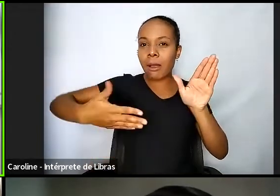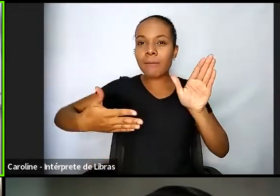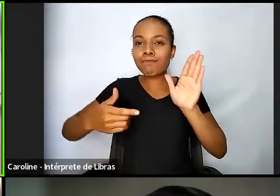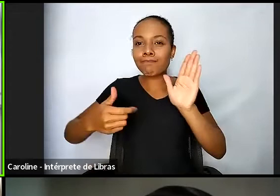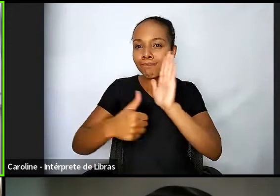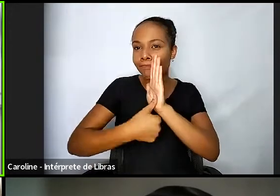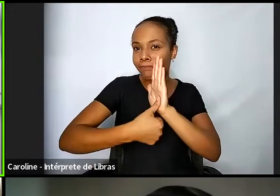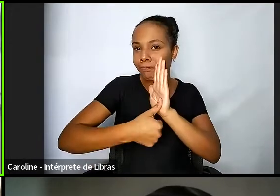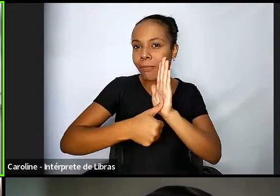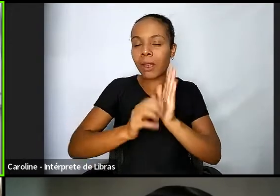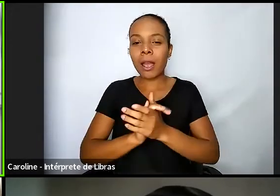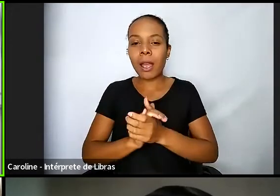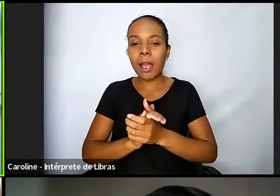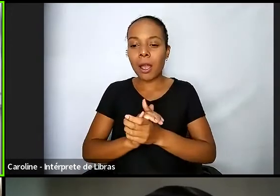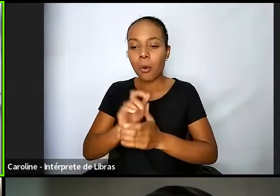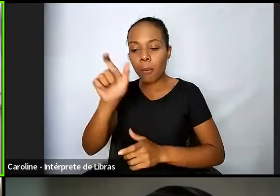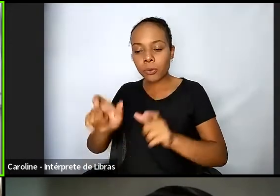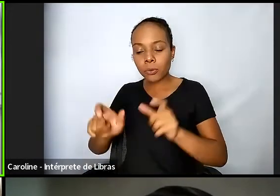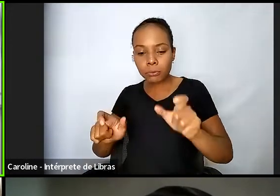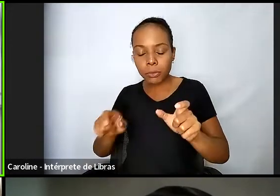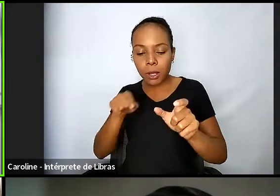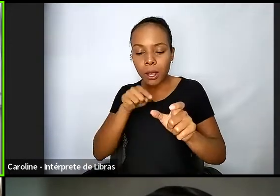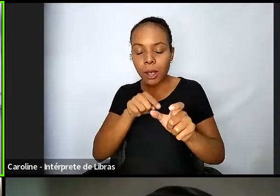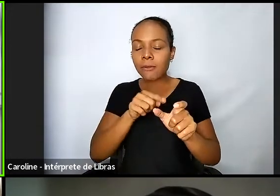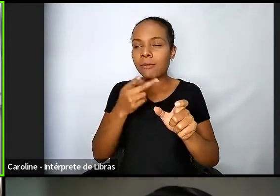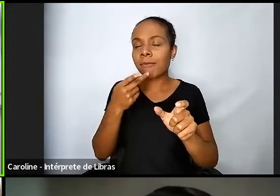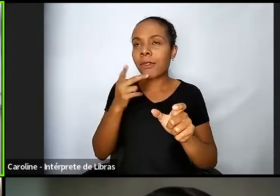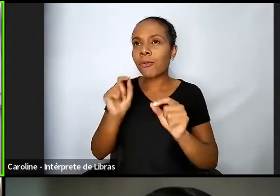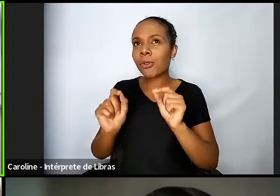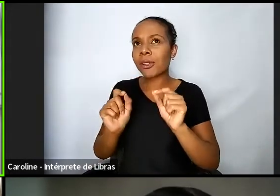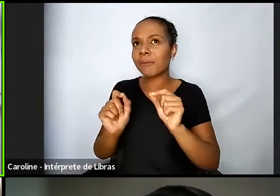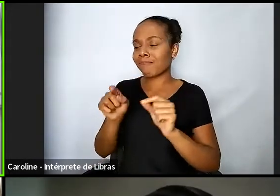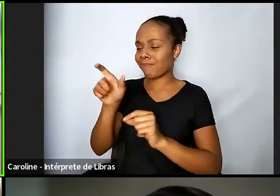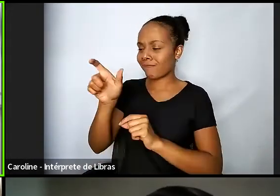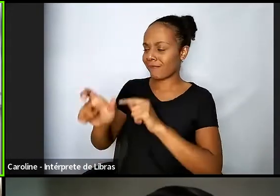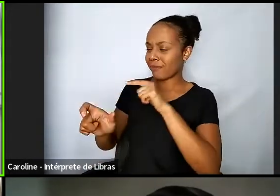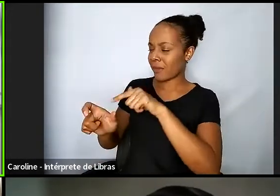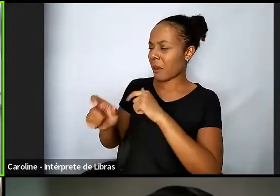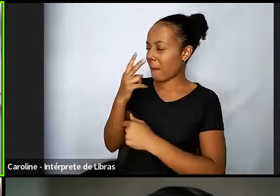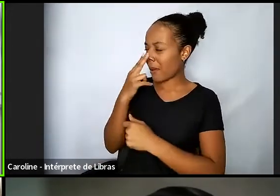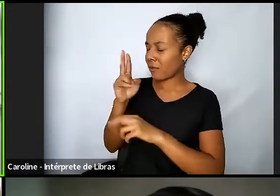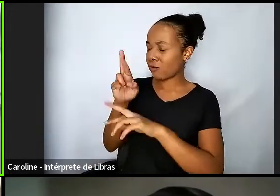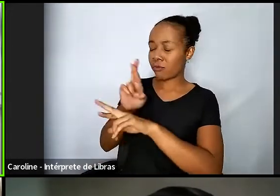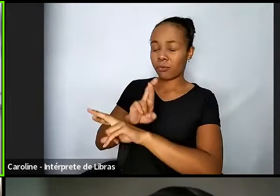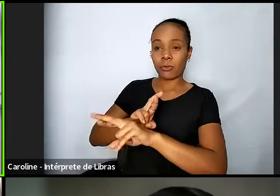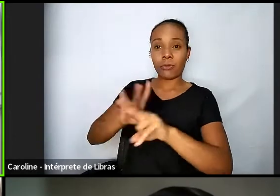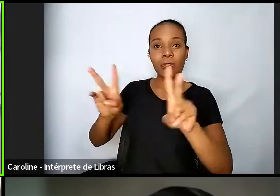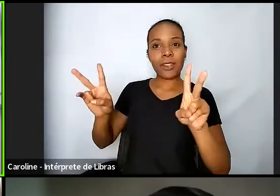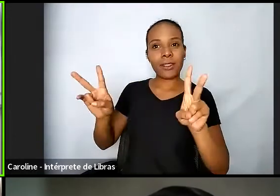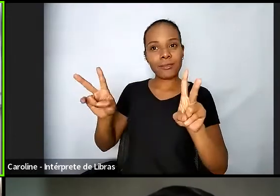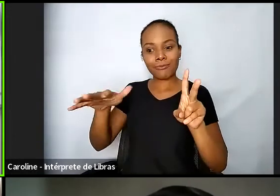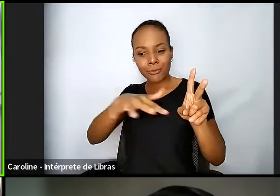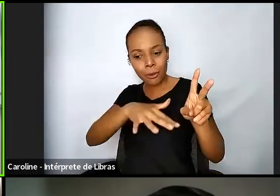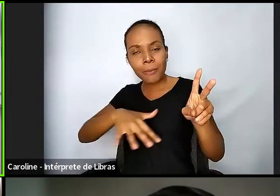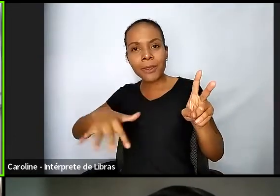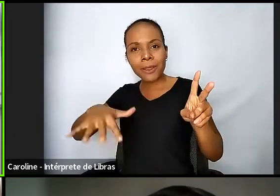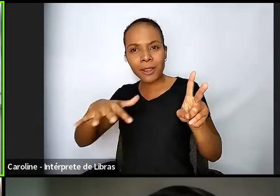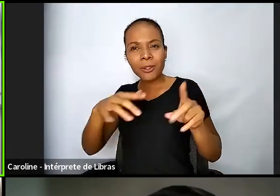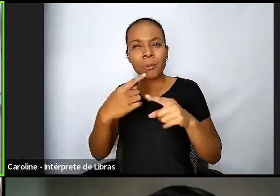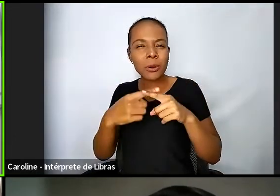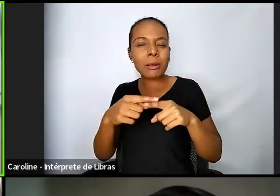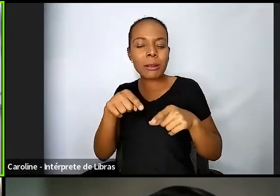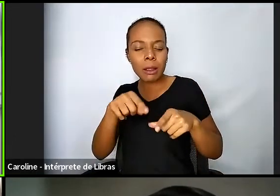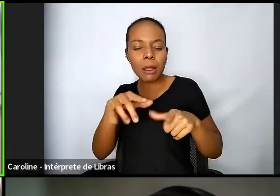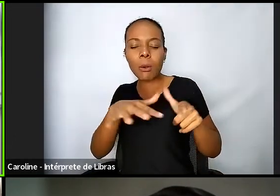Denver estava ali ele estava destoando muito da paisagem daquele clube e aí a pessoa fala assim olha